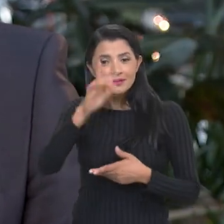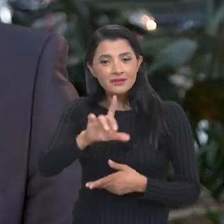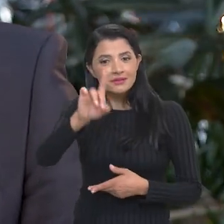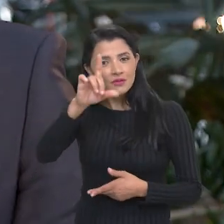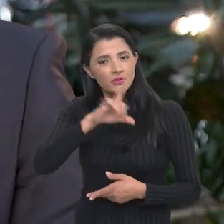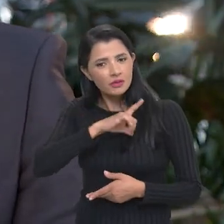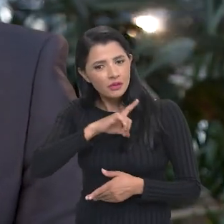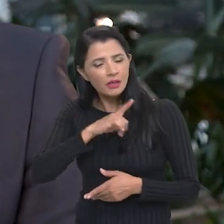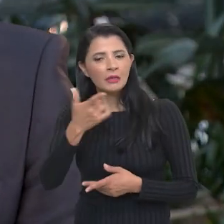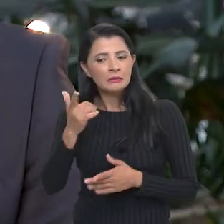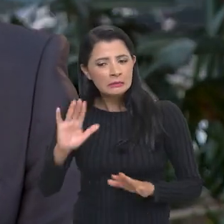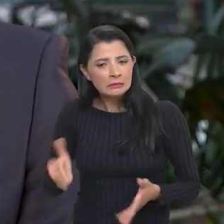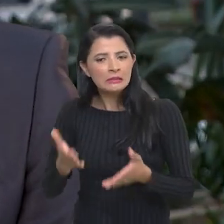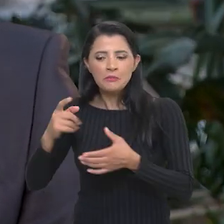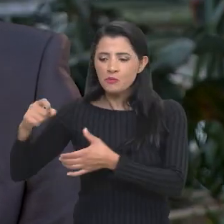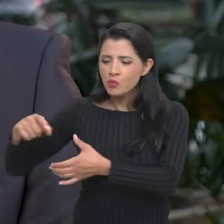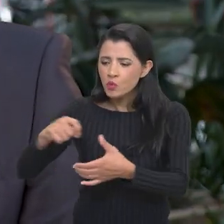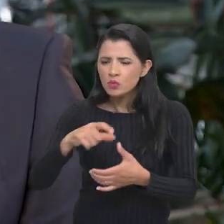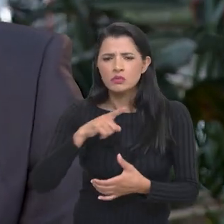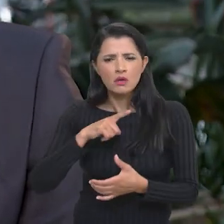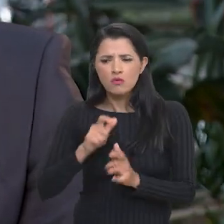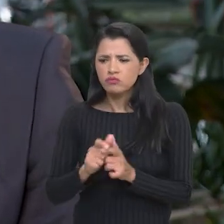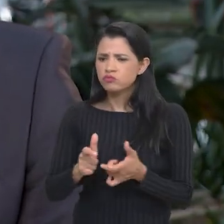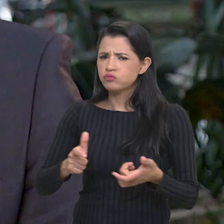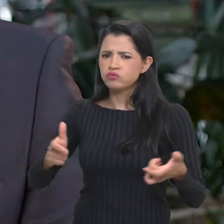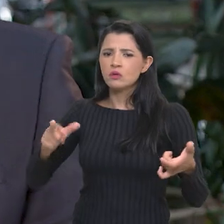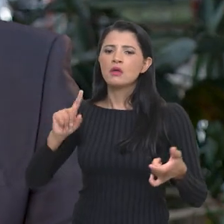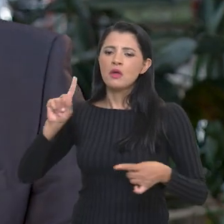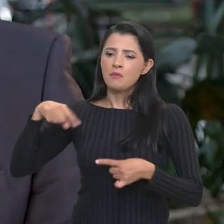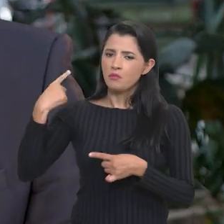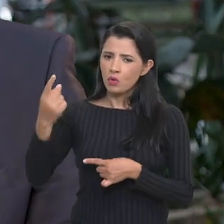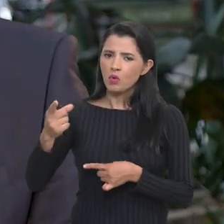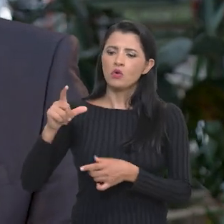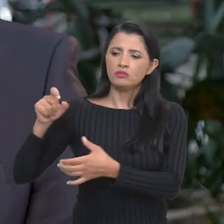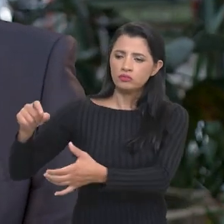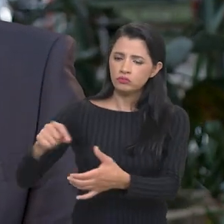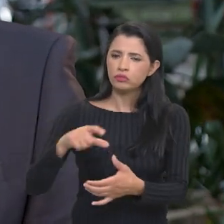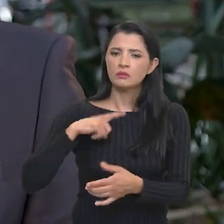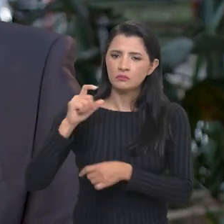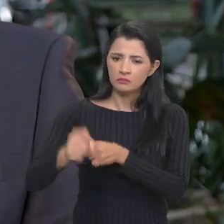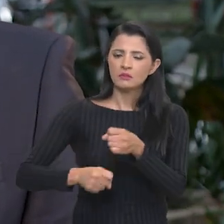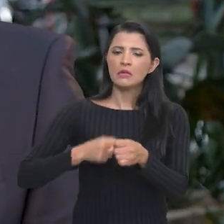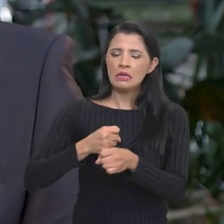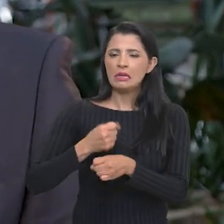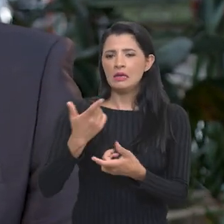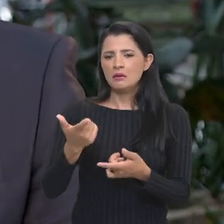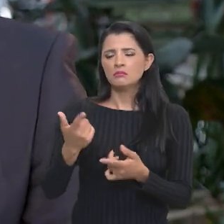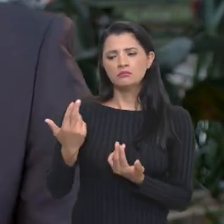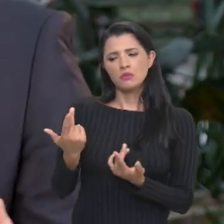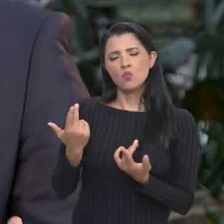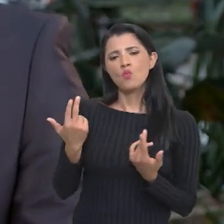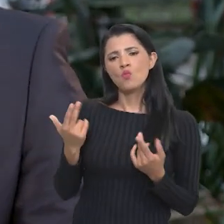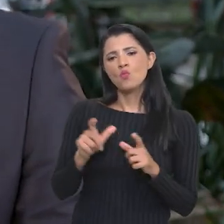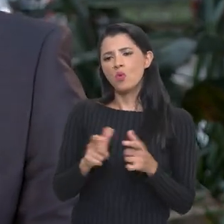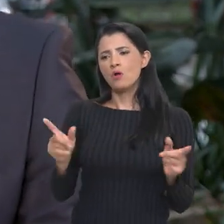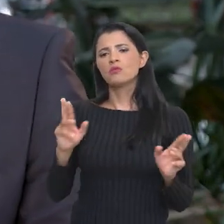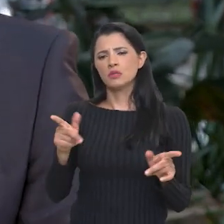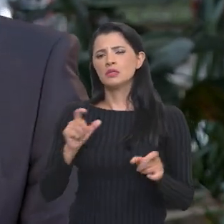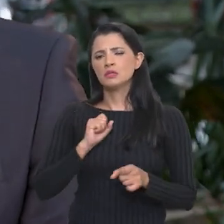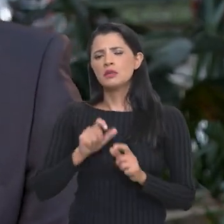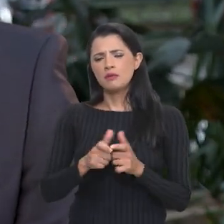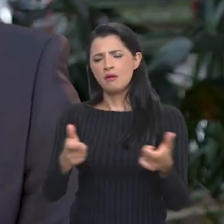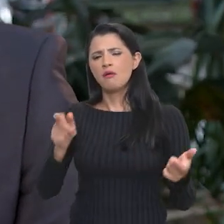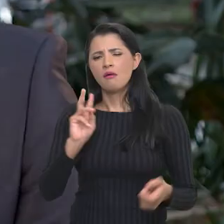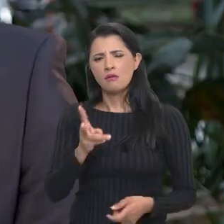graças a Deus, temos uma grande produção e essa próxima safra, mesmo na expectativa não sendo do mesmo tamanho,